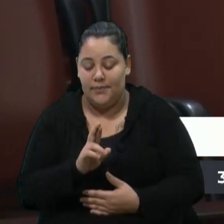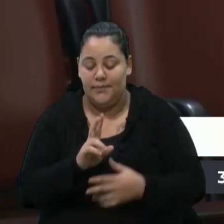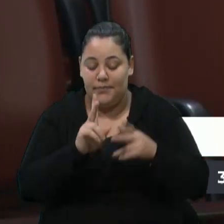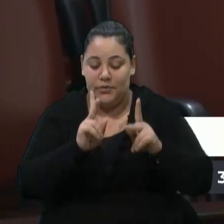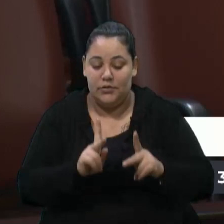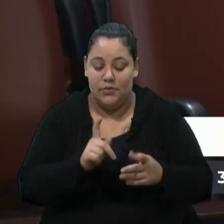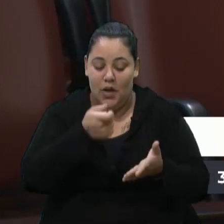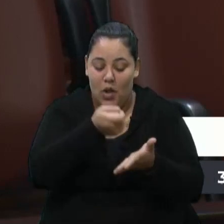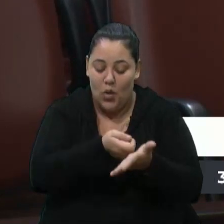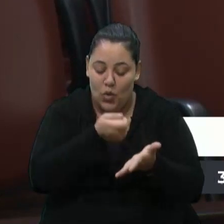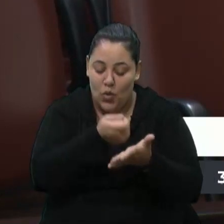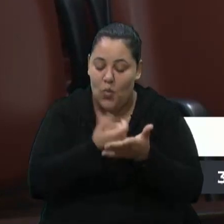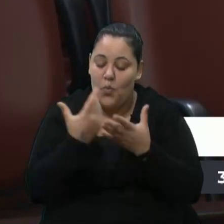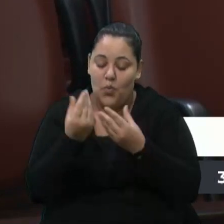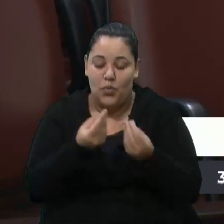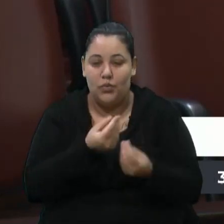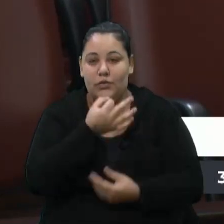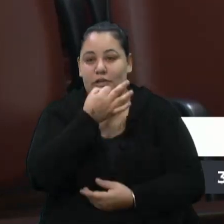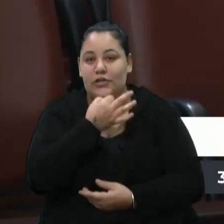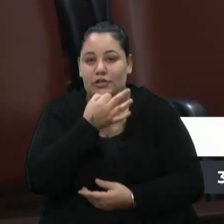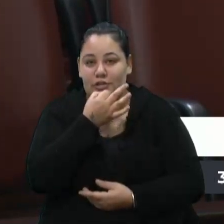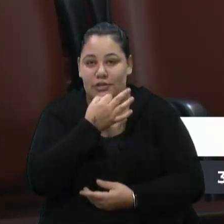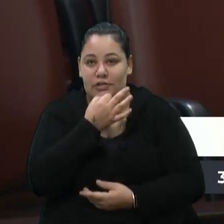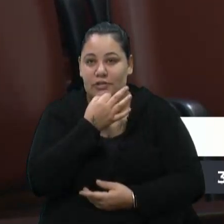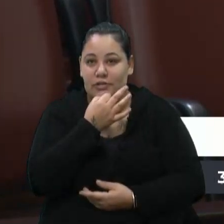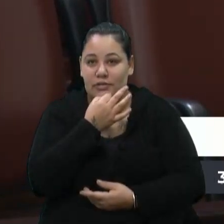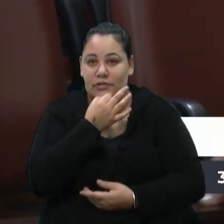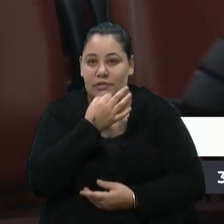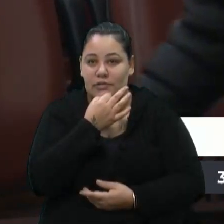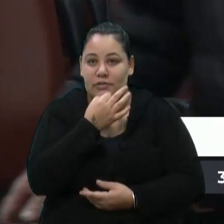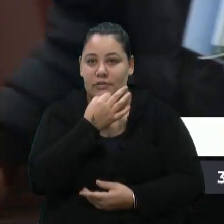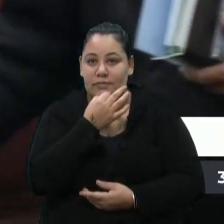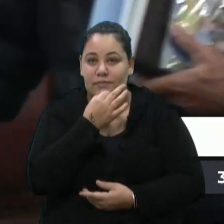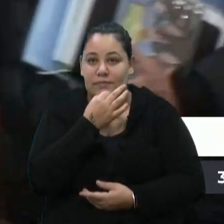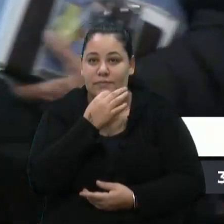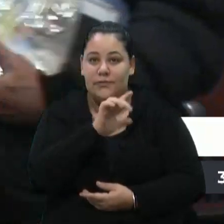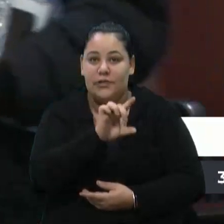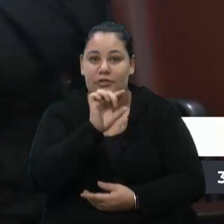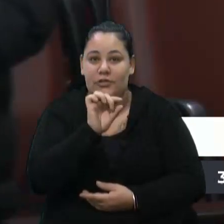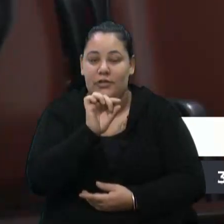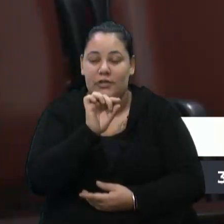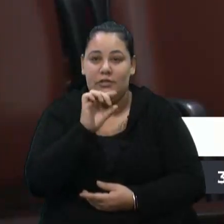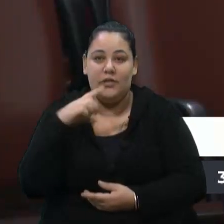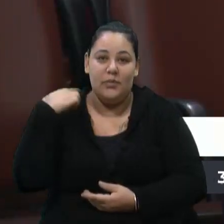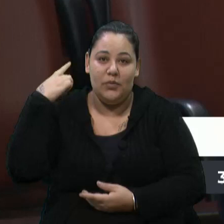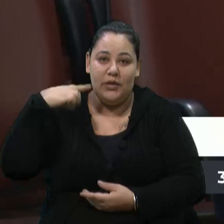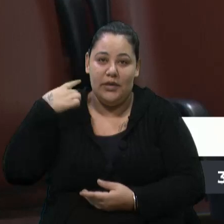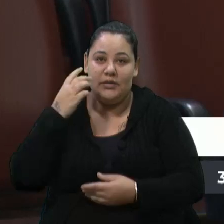muito pela nossa cidade, foi candidato a deputado estadual, teve uma atuação na nossa